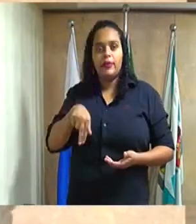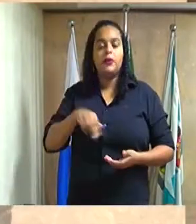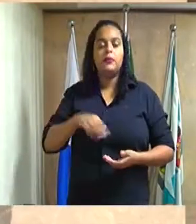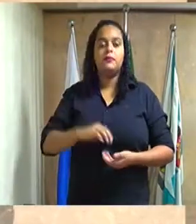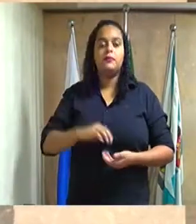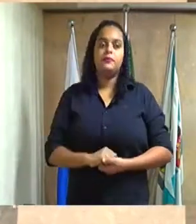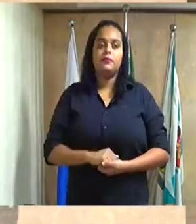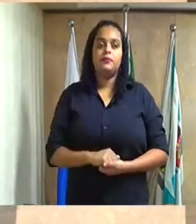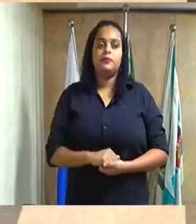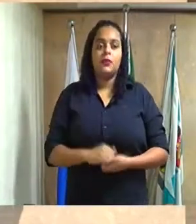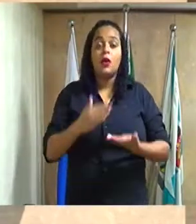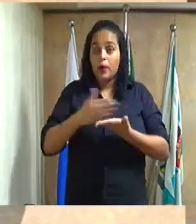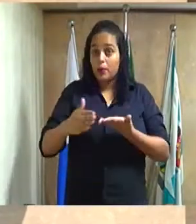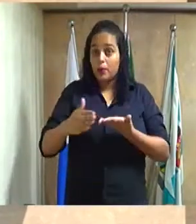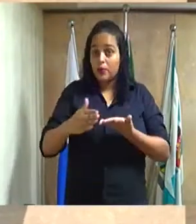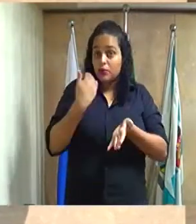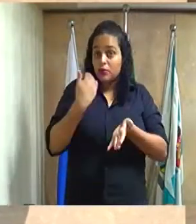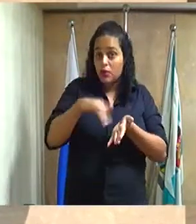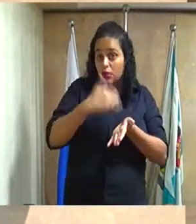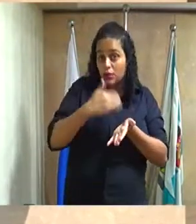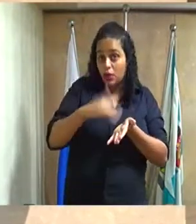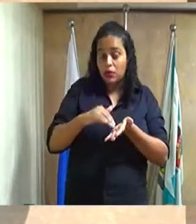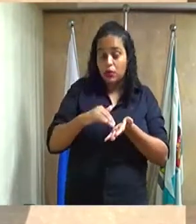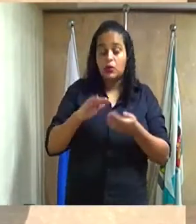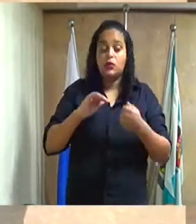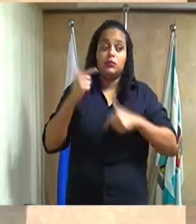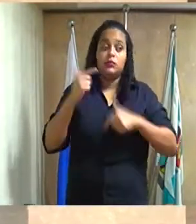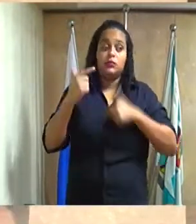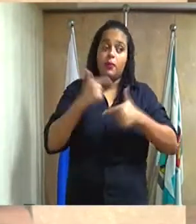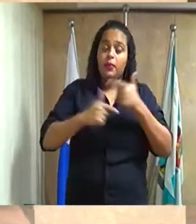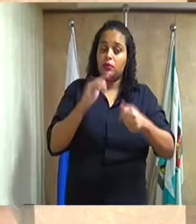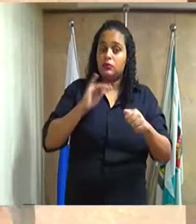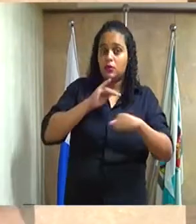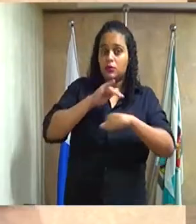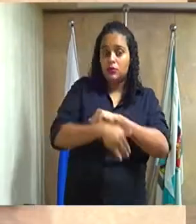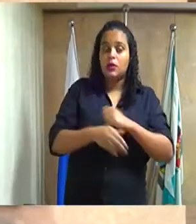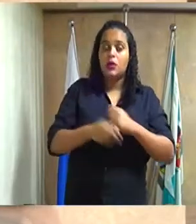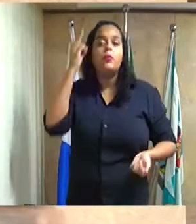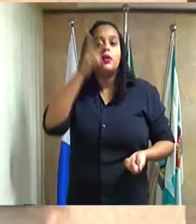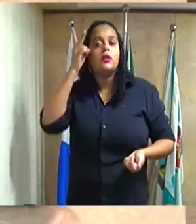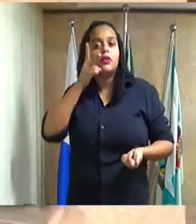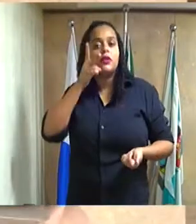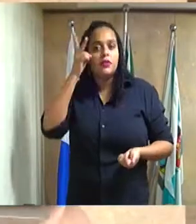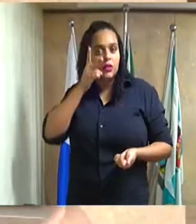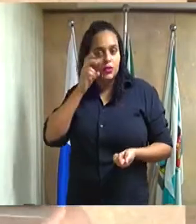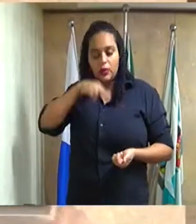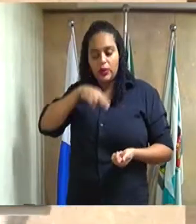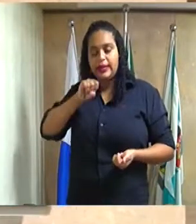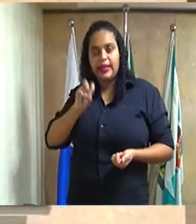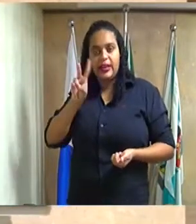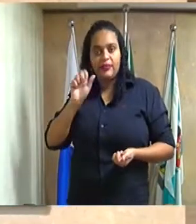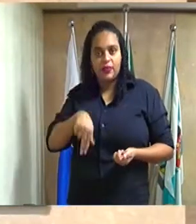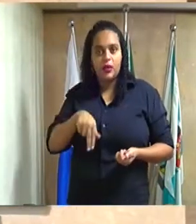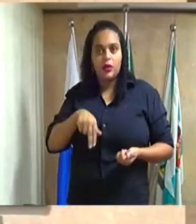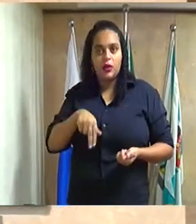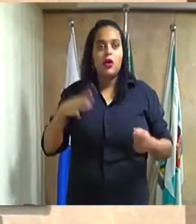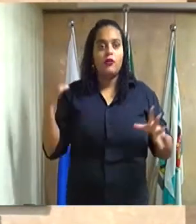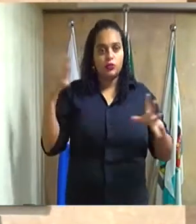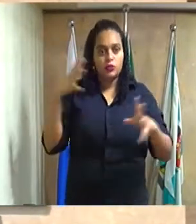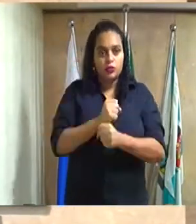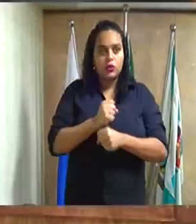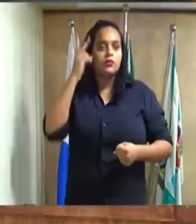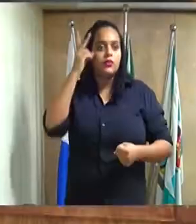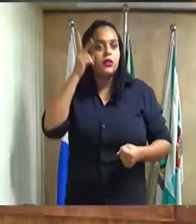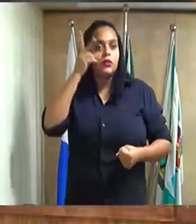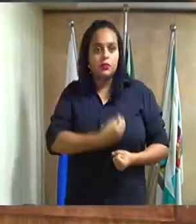para secretariar os trabalhos da noite. Peço ao vereador Nivan de Almeida que faça a verificação de coro, por favor.